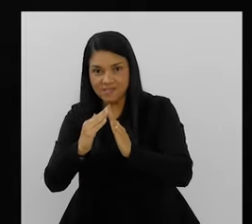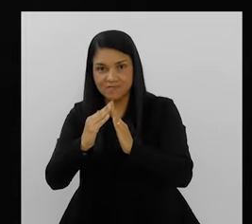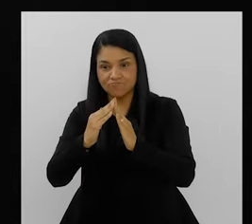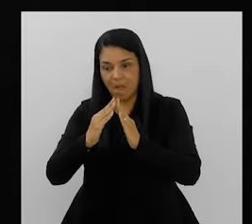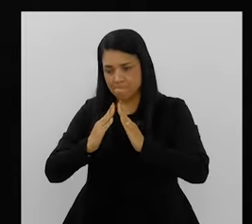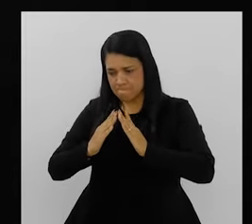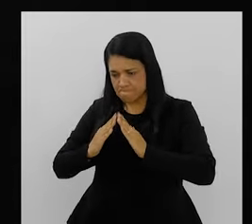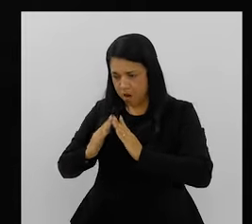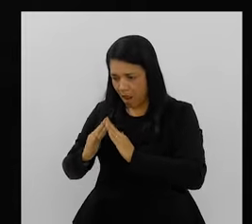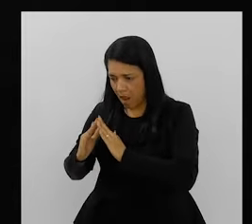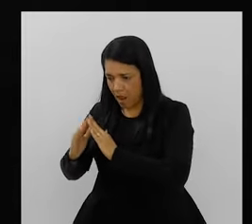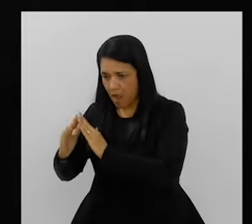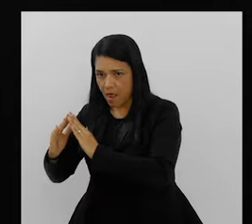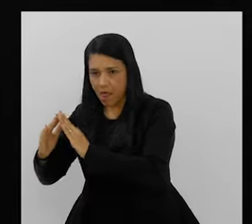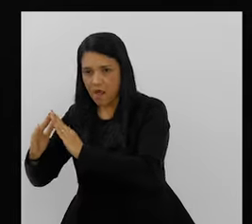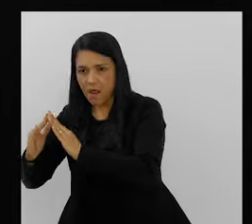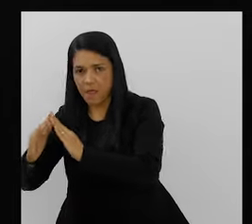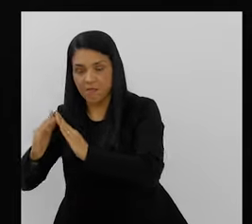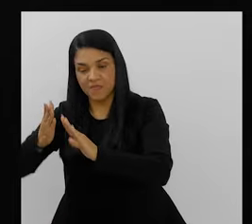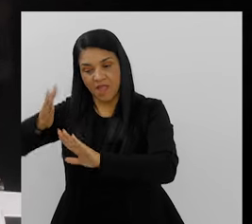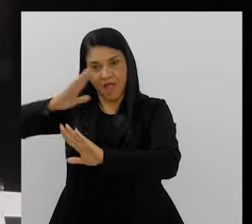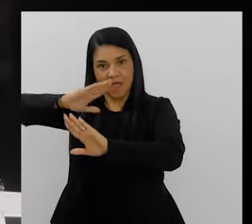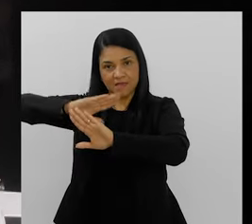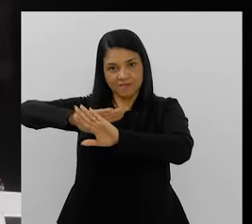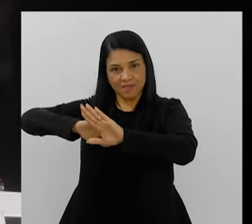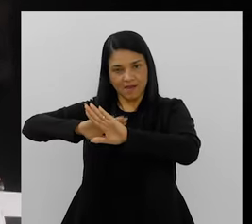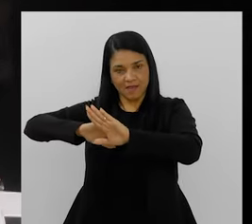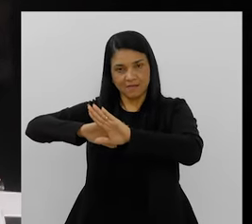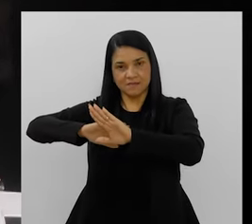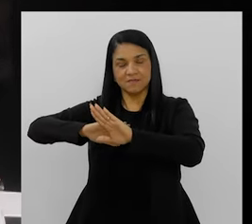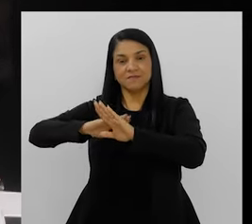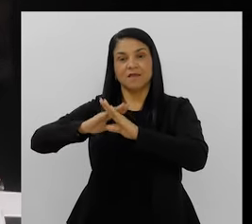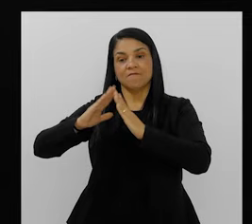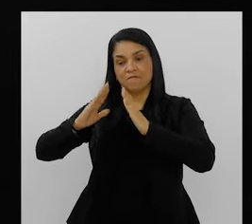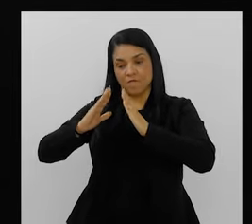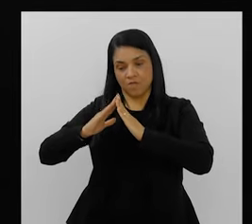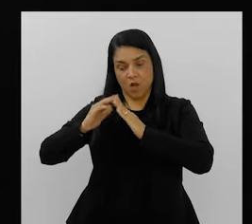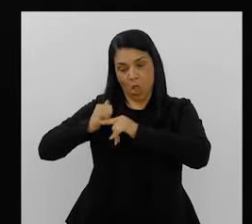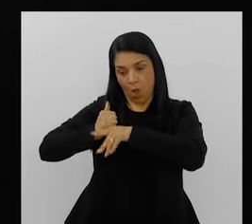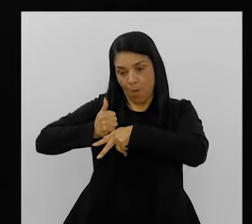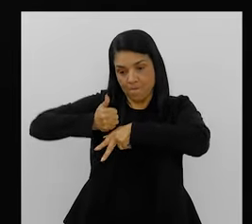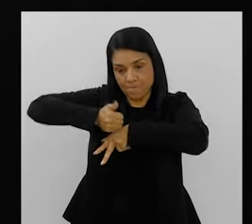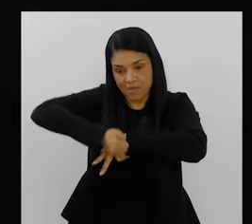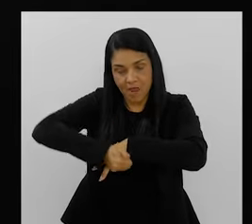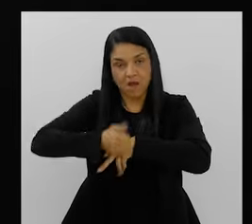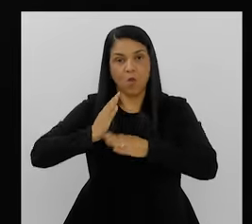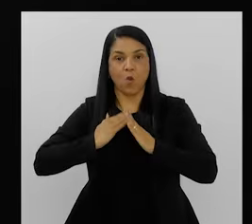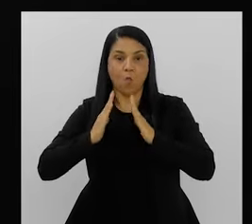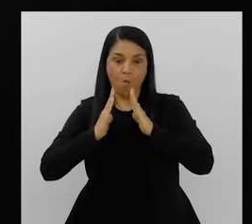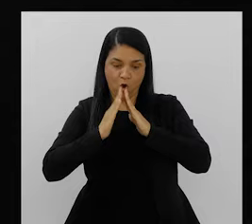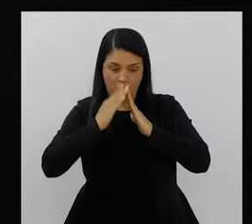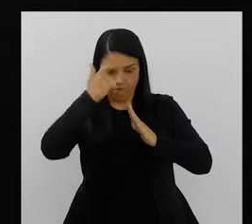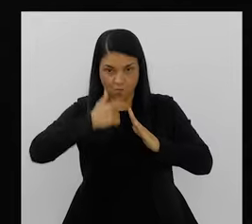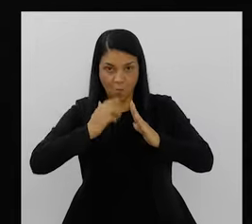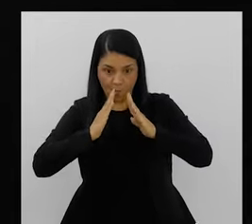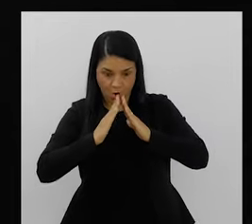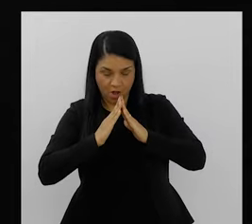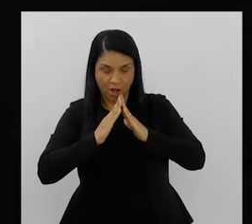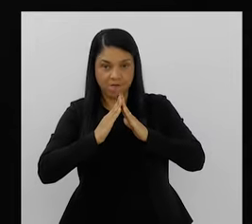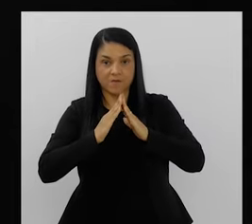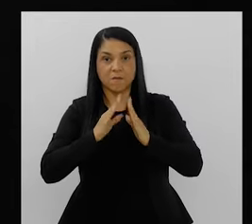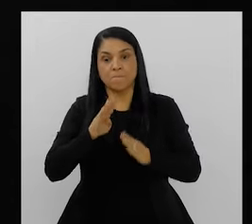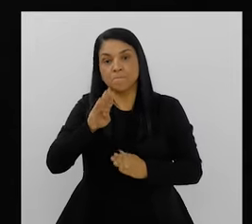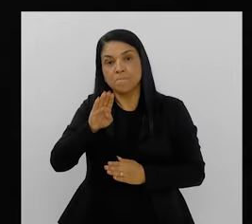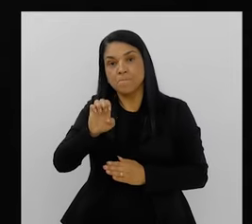comunidade atrás da Vila Operária, que é onde eu morava, que a gente chama de Beco. Já foi chamado de